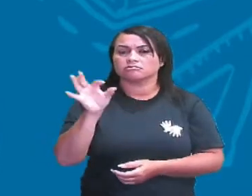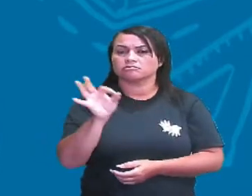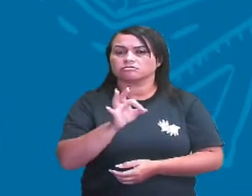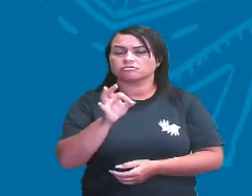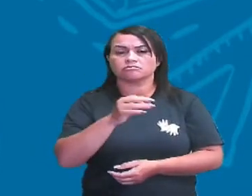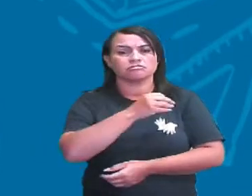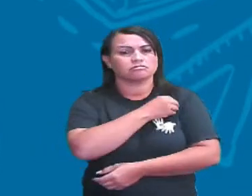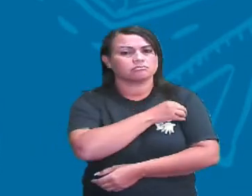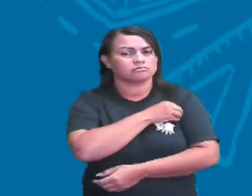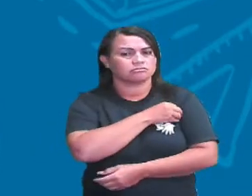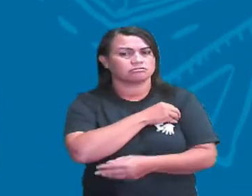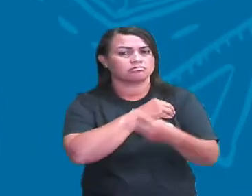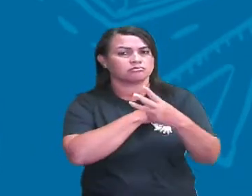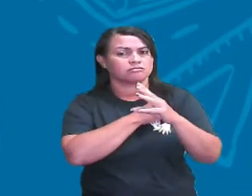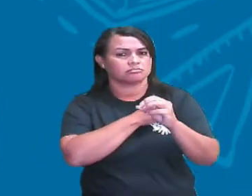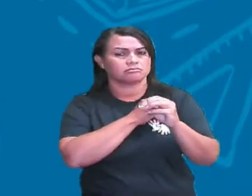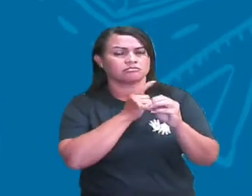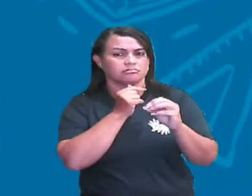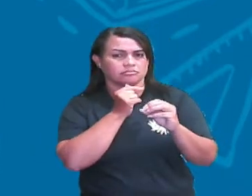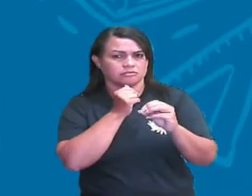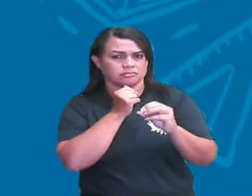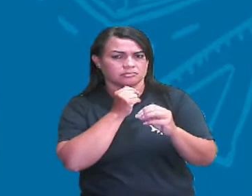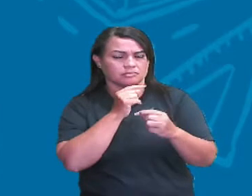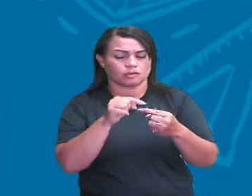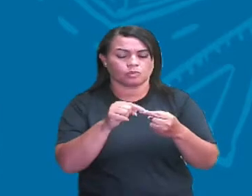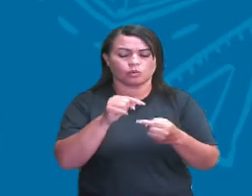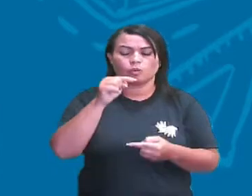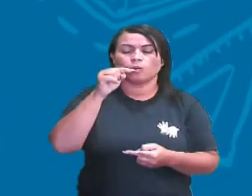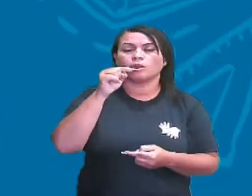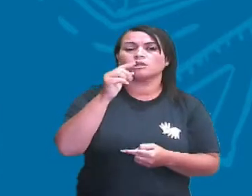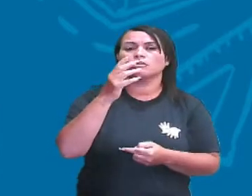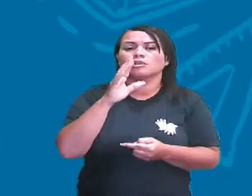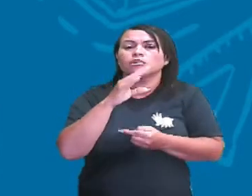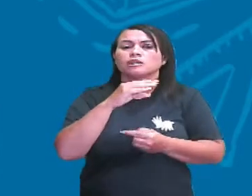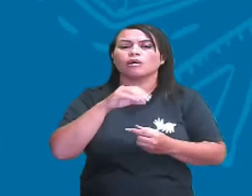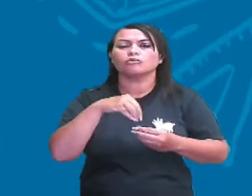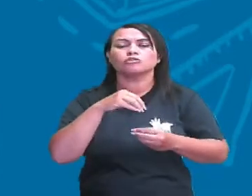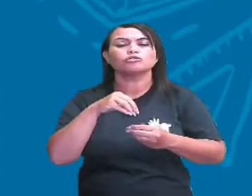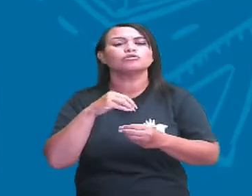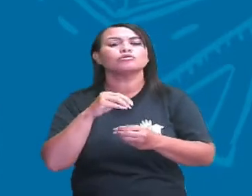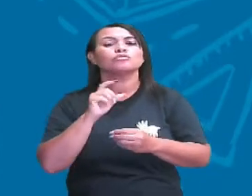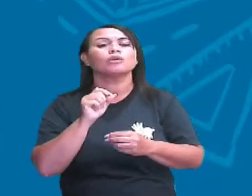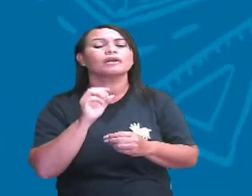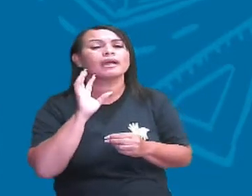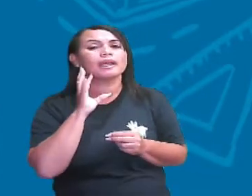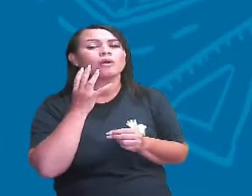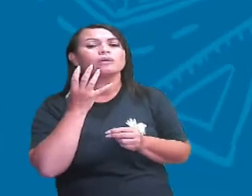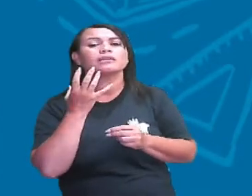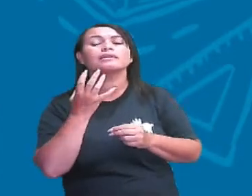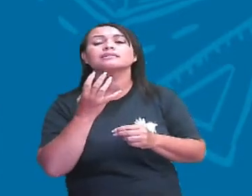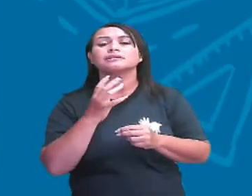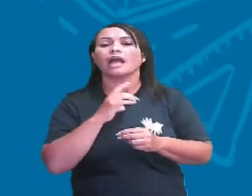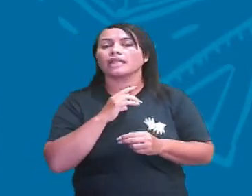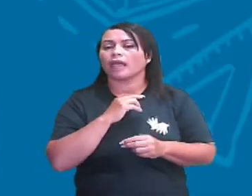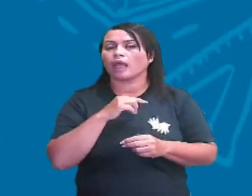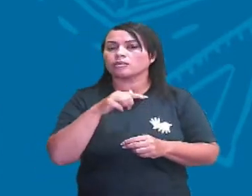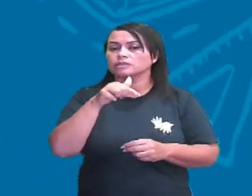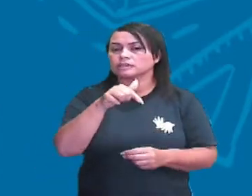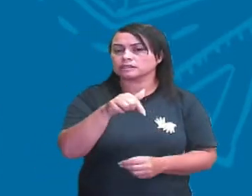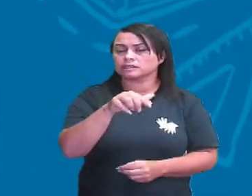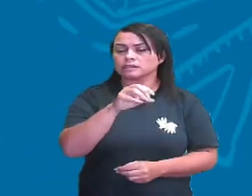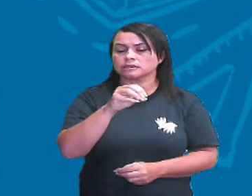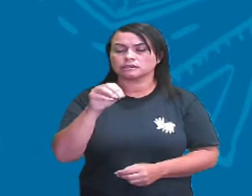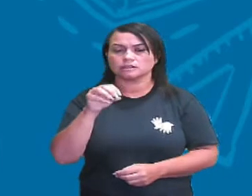litro da solução, da mistura homogênea, né? Da solução homogênea de água e álcool, eu tenho 700